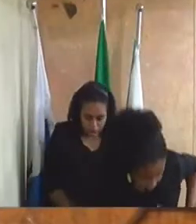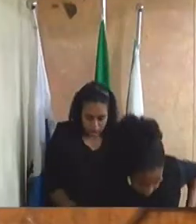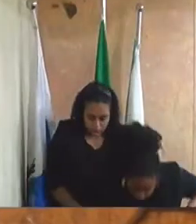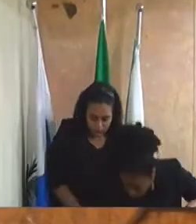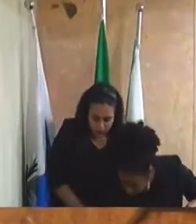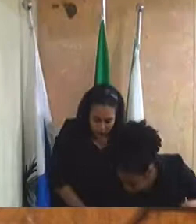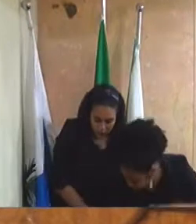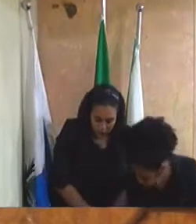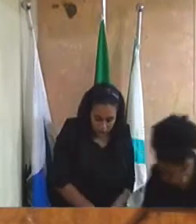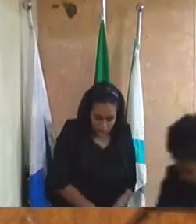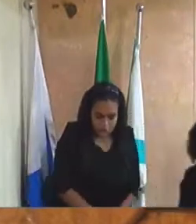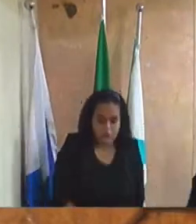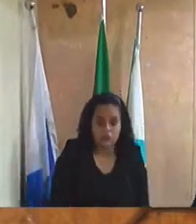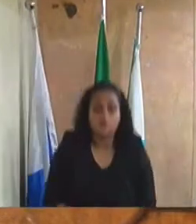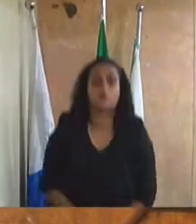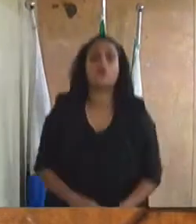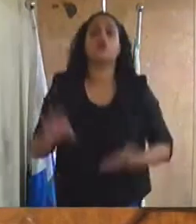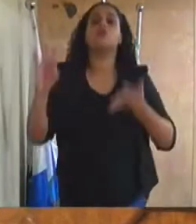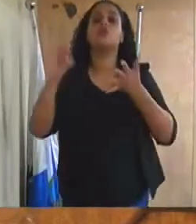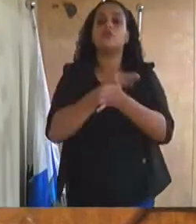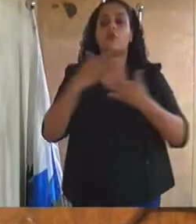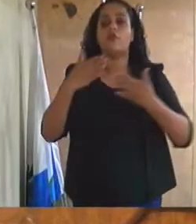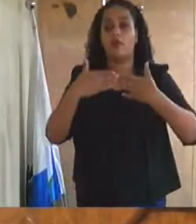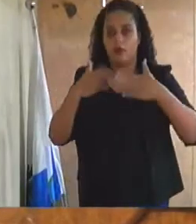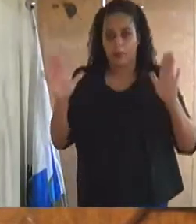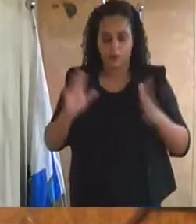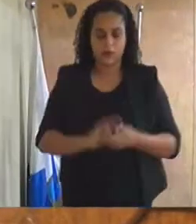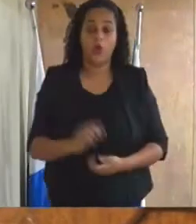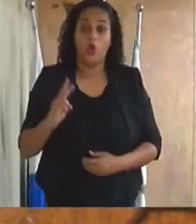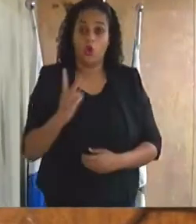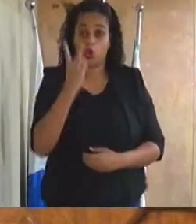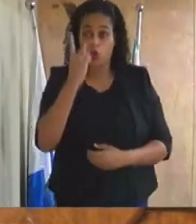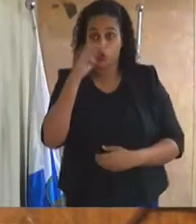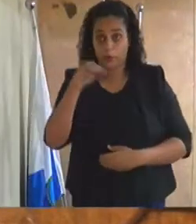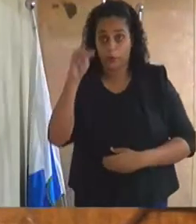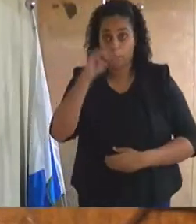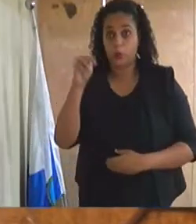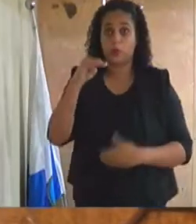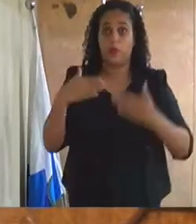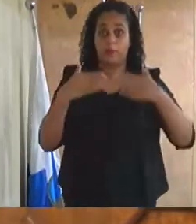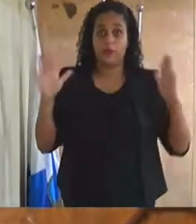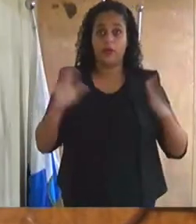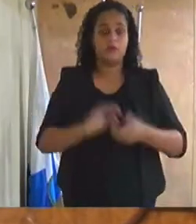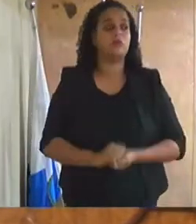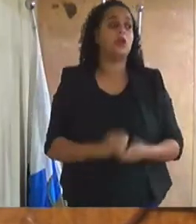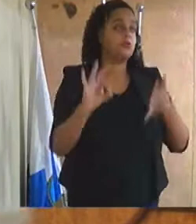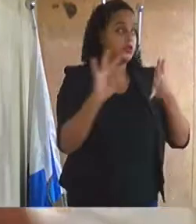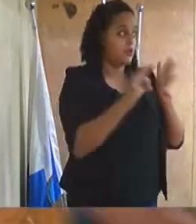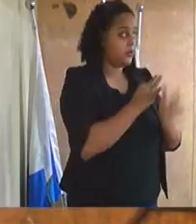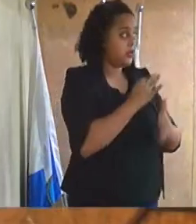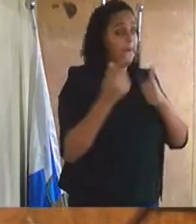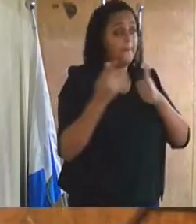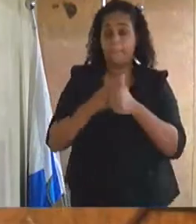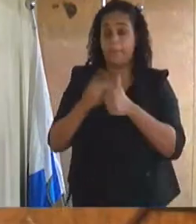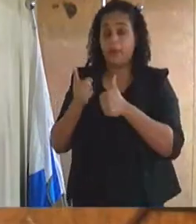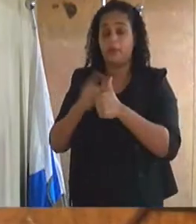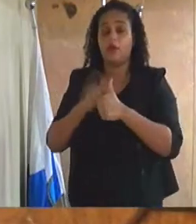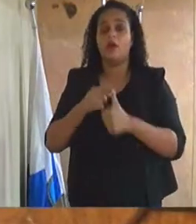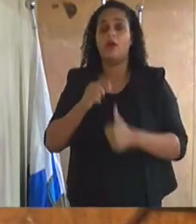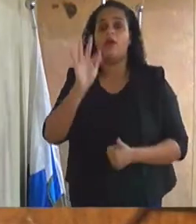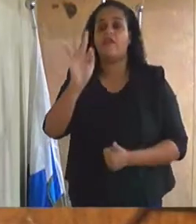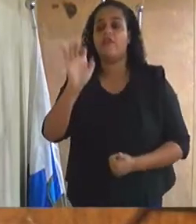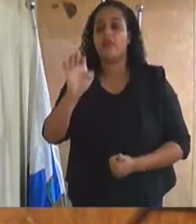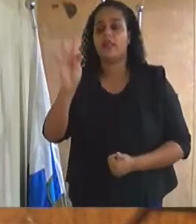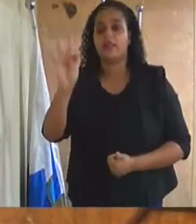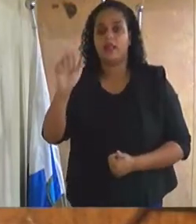As inscrições vão ficar abertas por dois minutos. Por ordem de inscrição, vereador Feital.